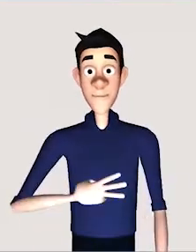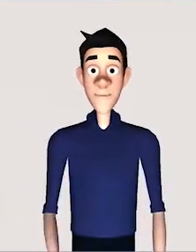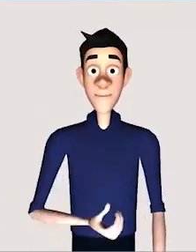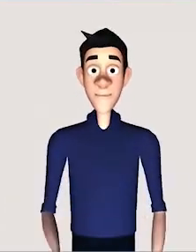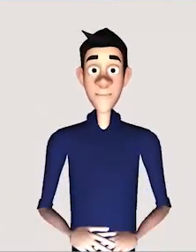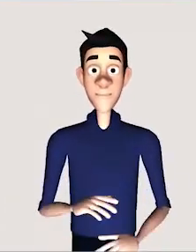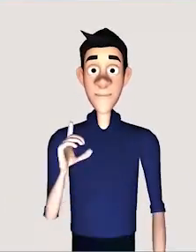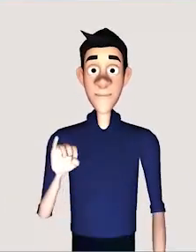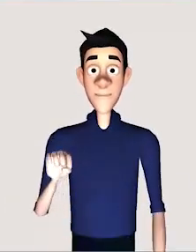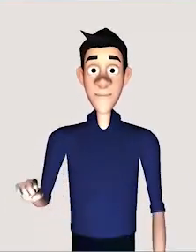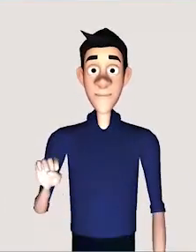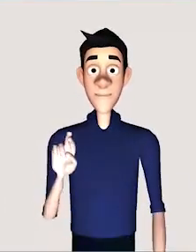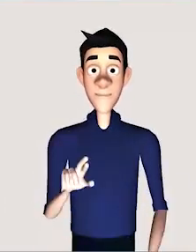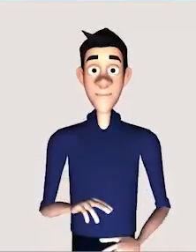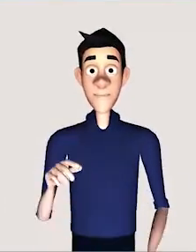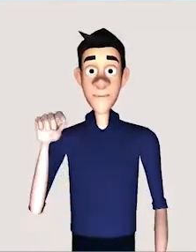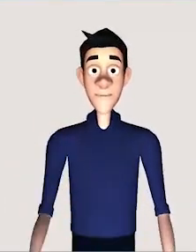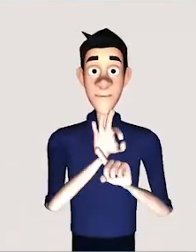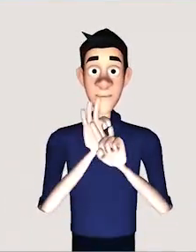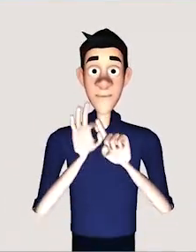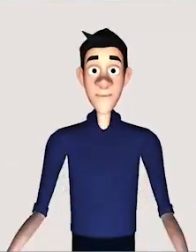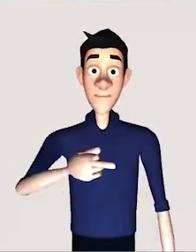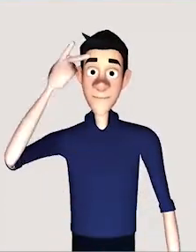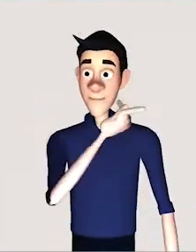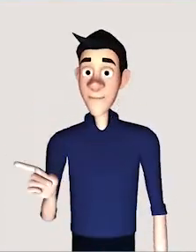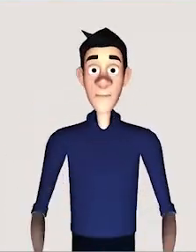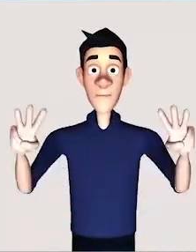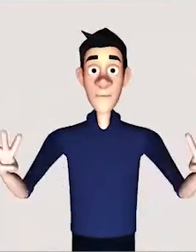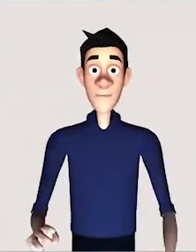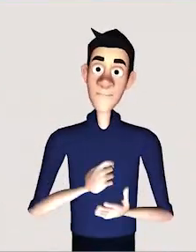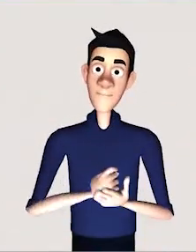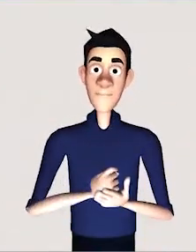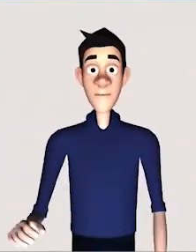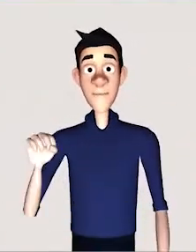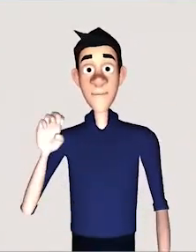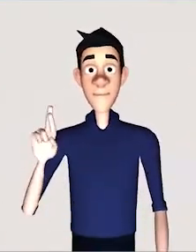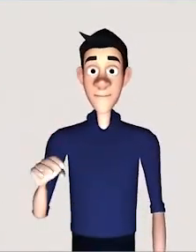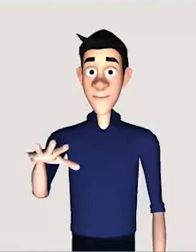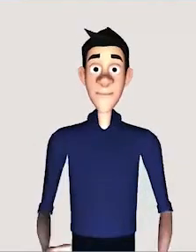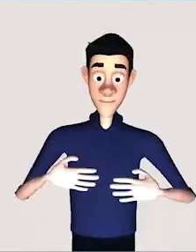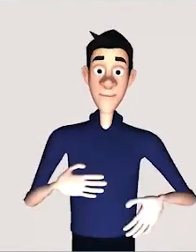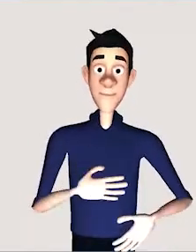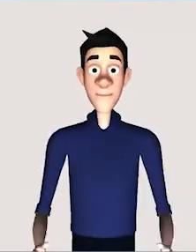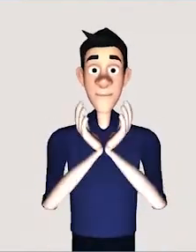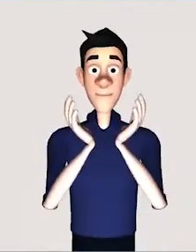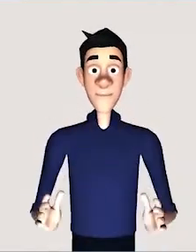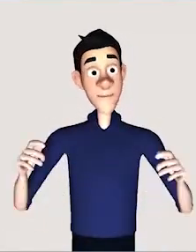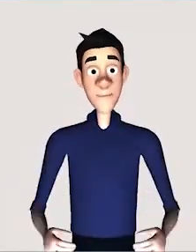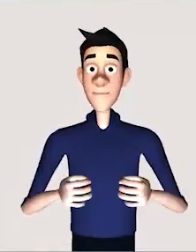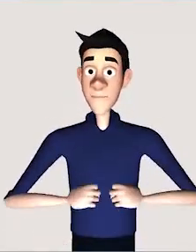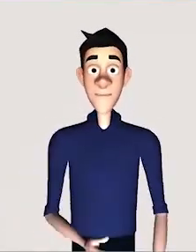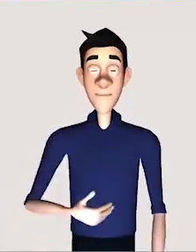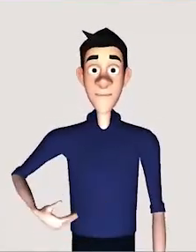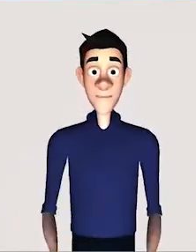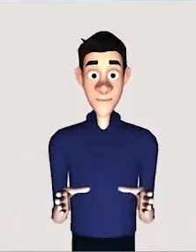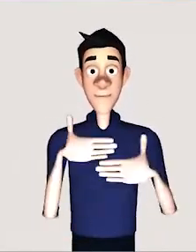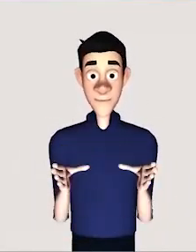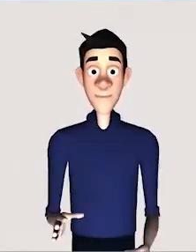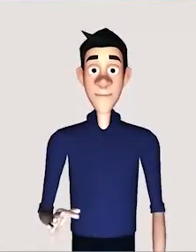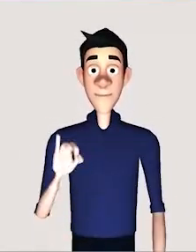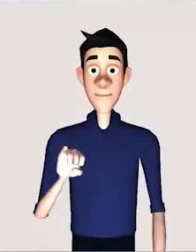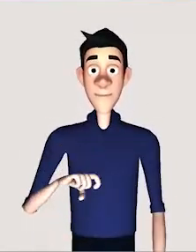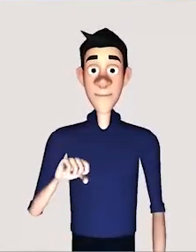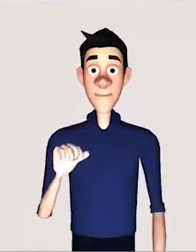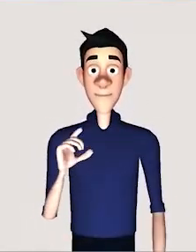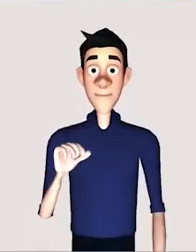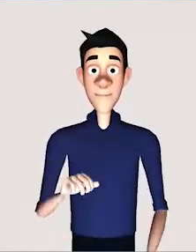devem ser enviadas ao órgão ou à entidade competente do poder público, na forma fixada pela respectiva entidade. Então, por enquanto, a gente